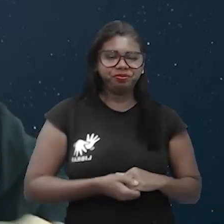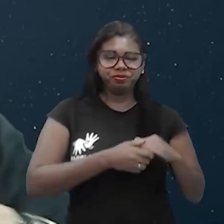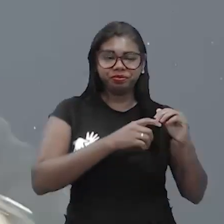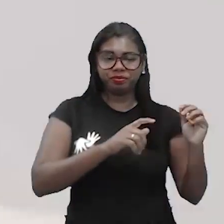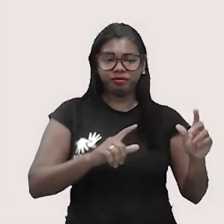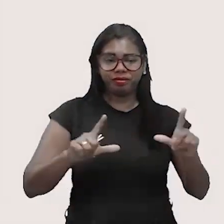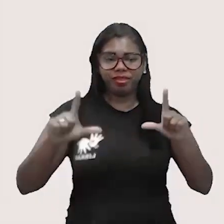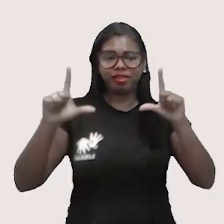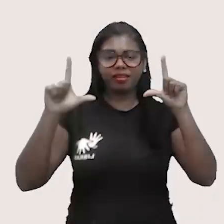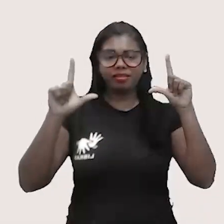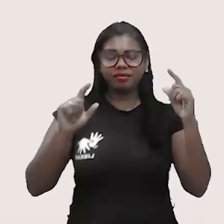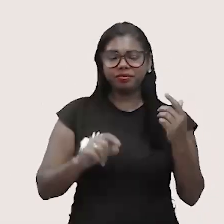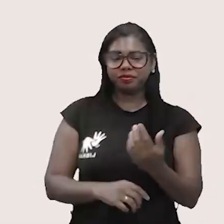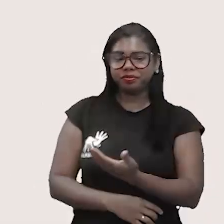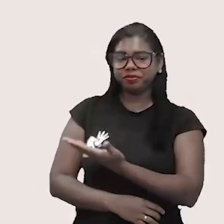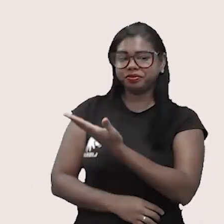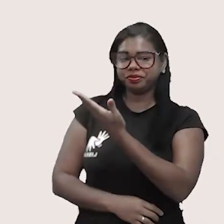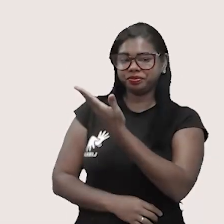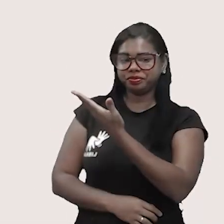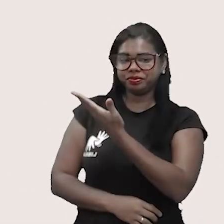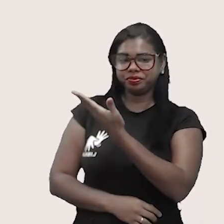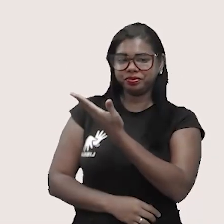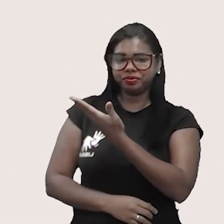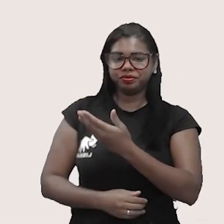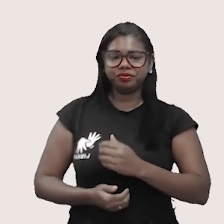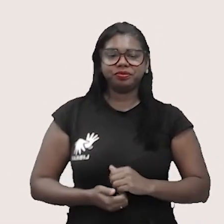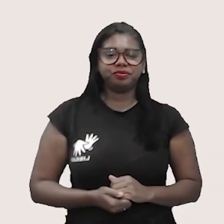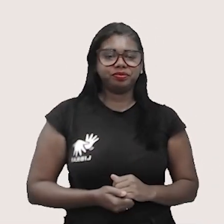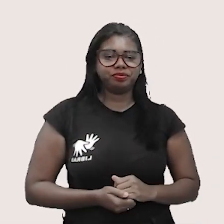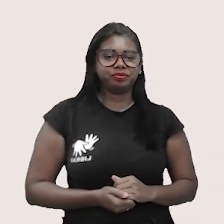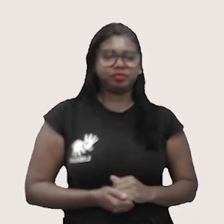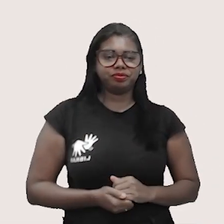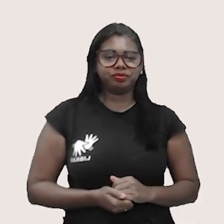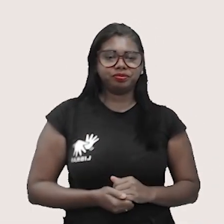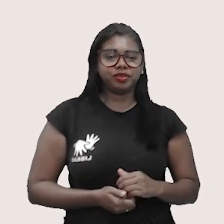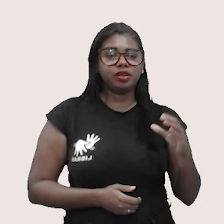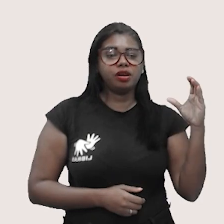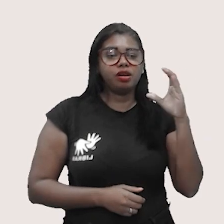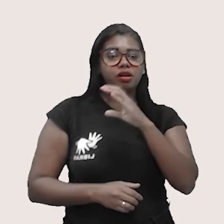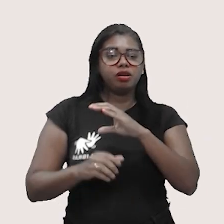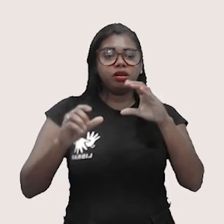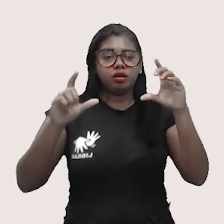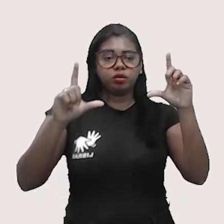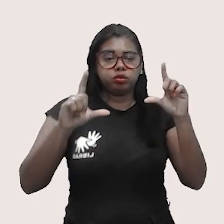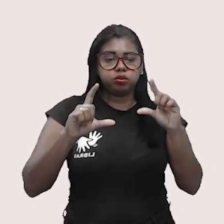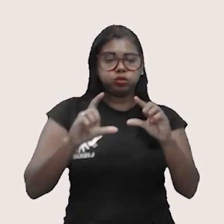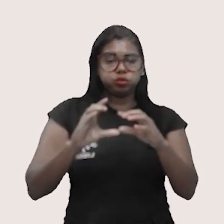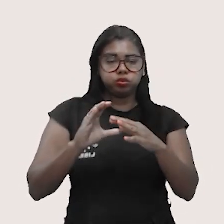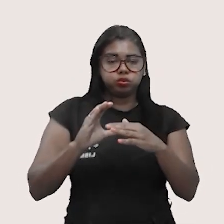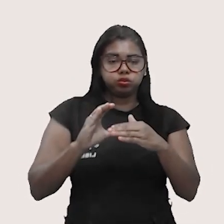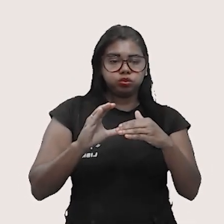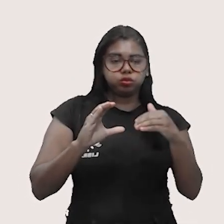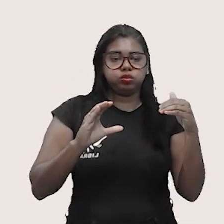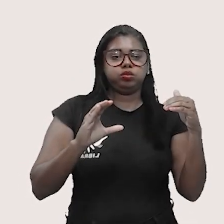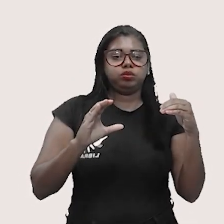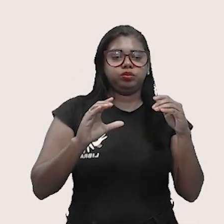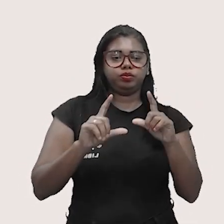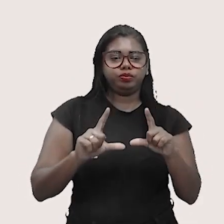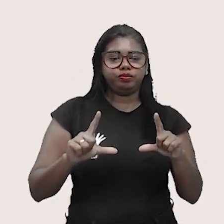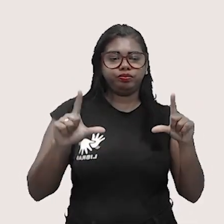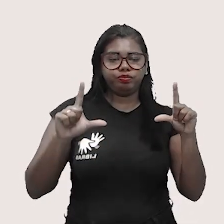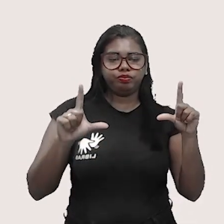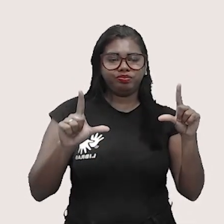Robertão. O calor, ele está sendo retirado. Ou seja, você está retirando o calor, o trabalho ele